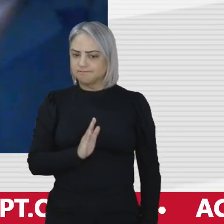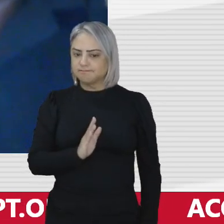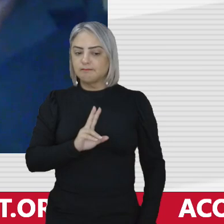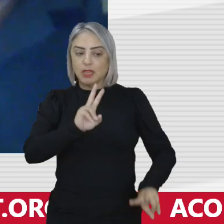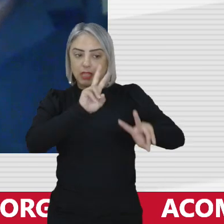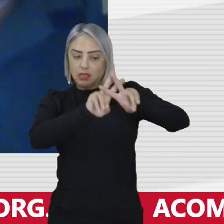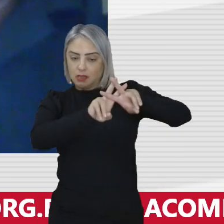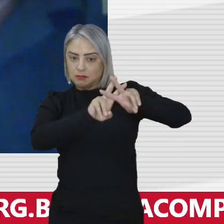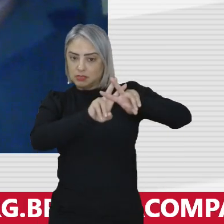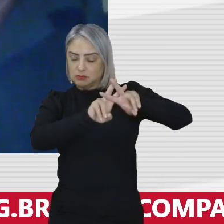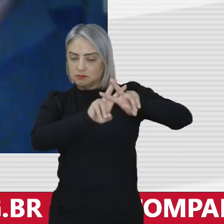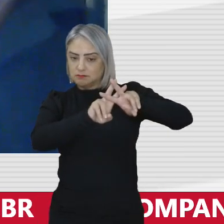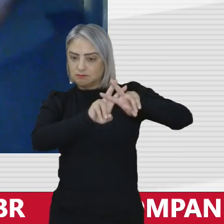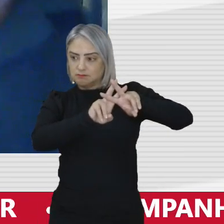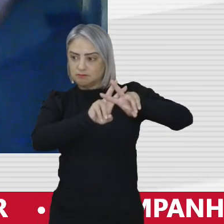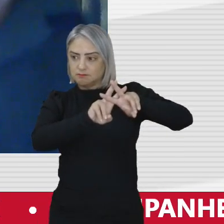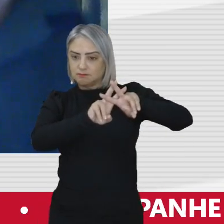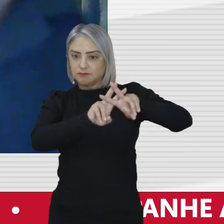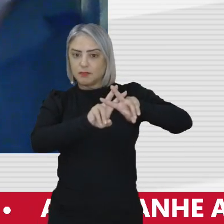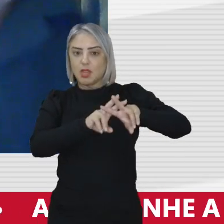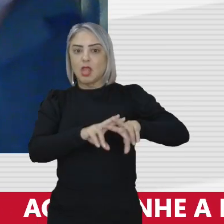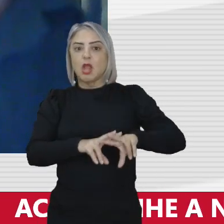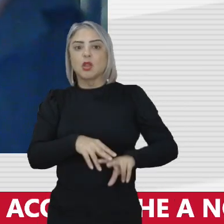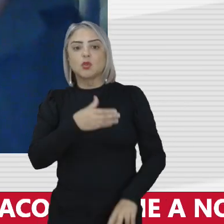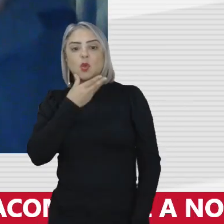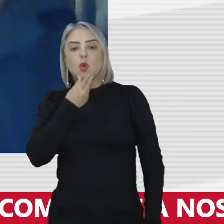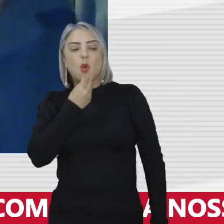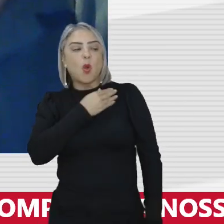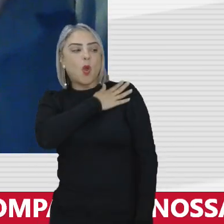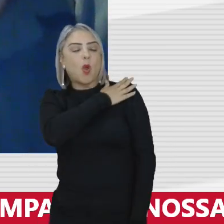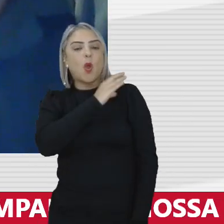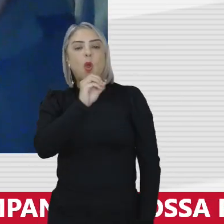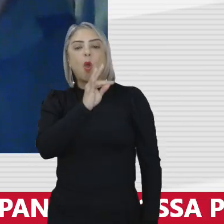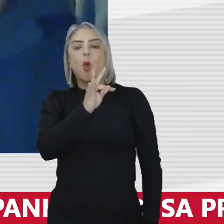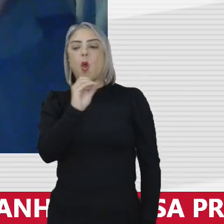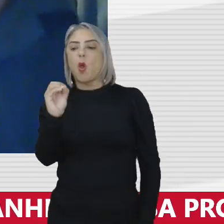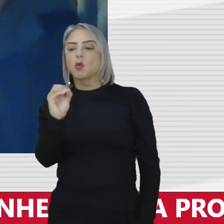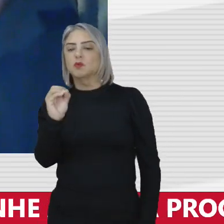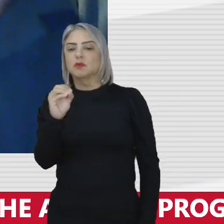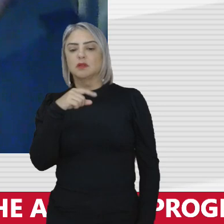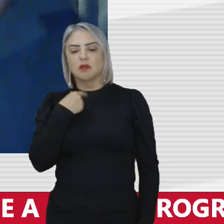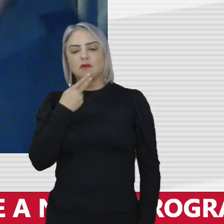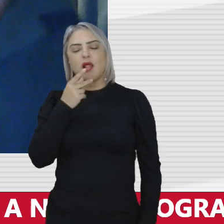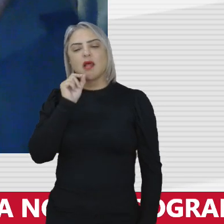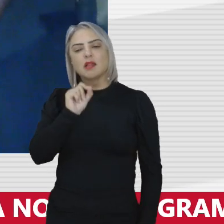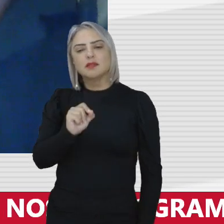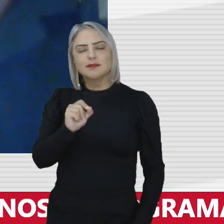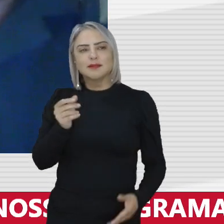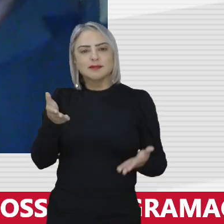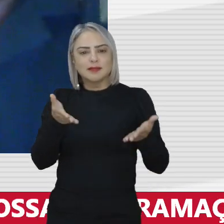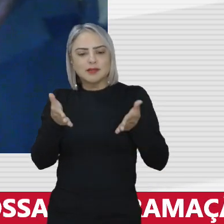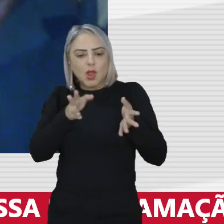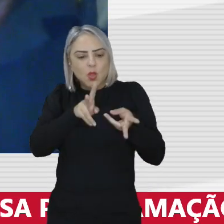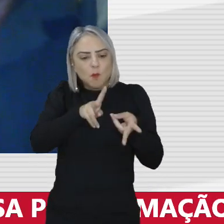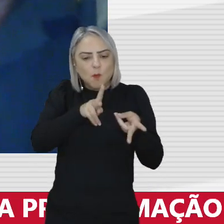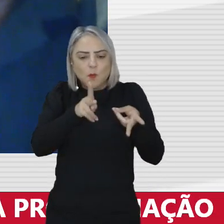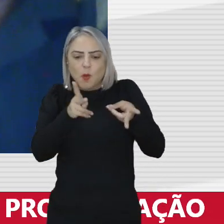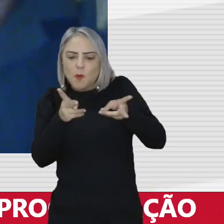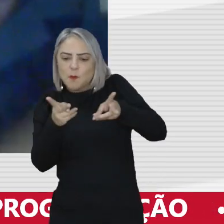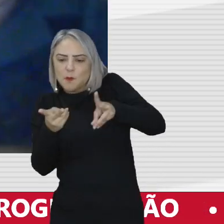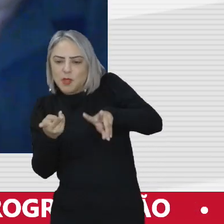prisão do almirante Otto eu quero dizer que nós estamos num momento de transição